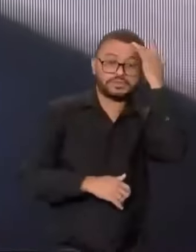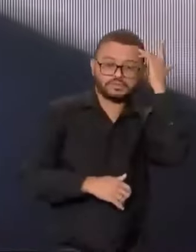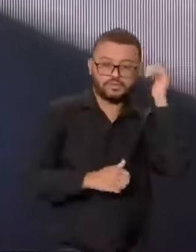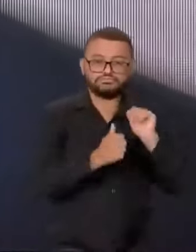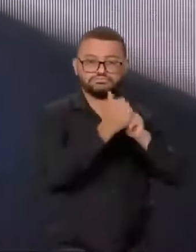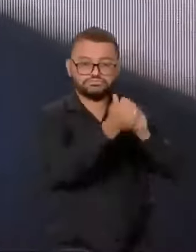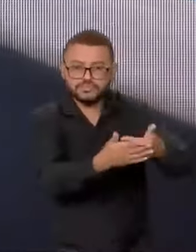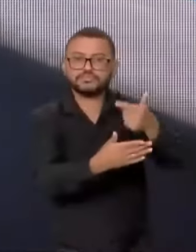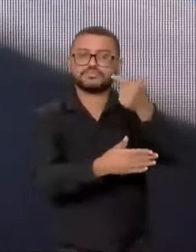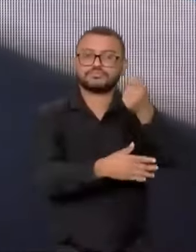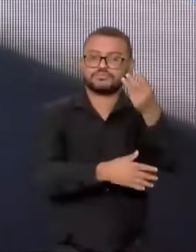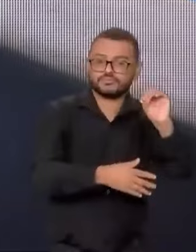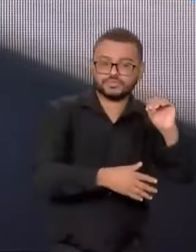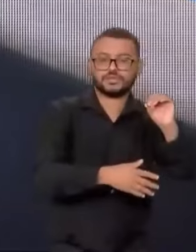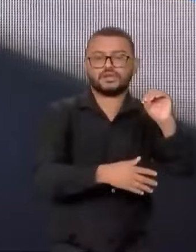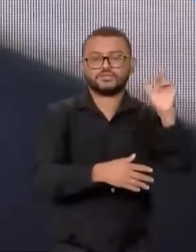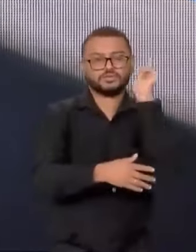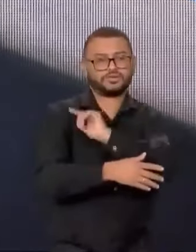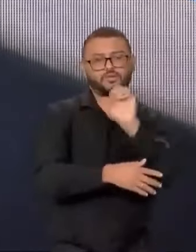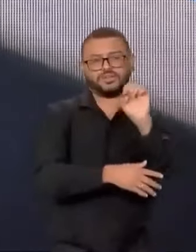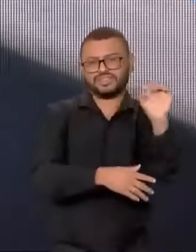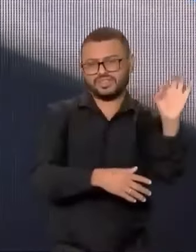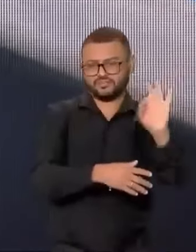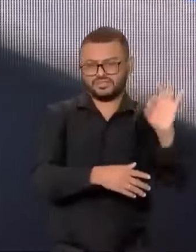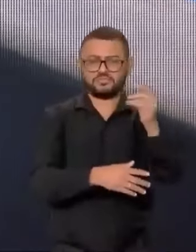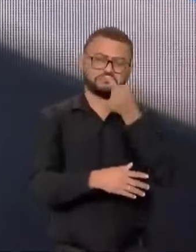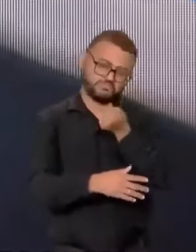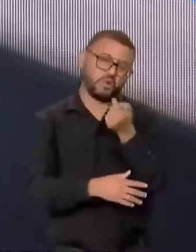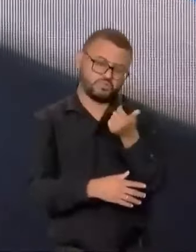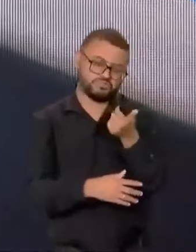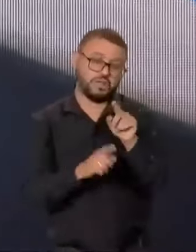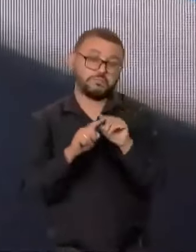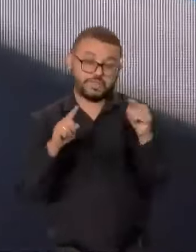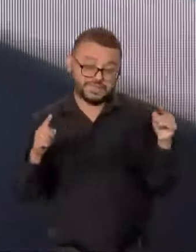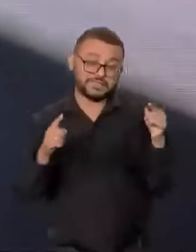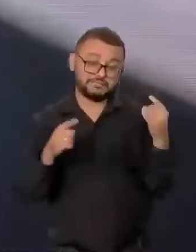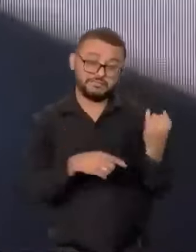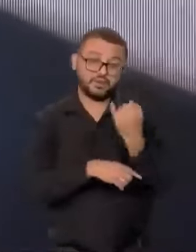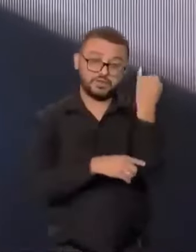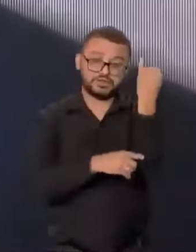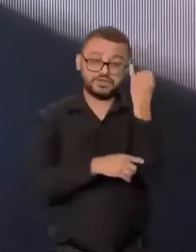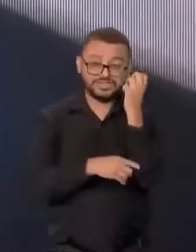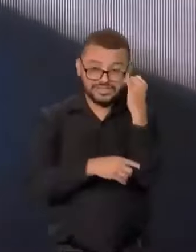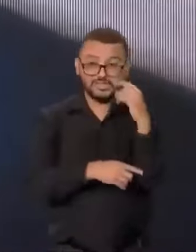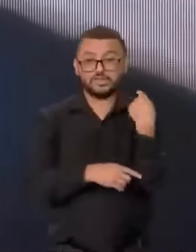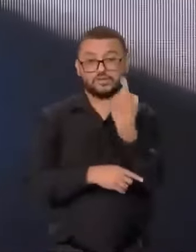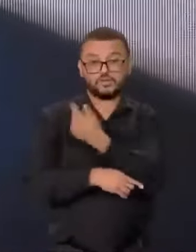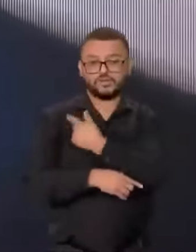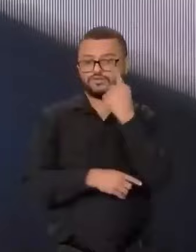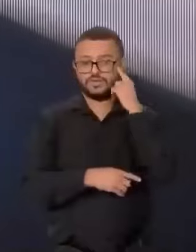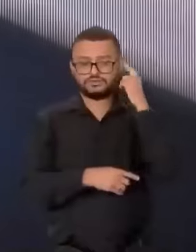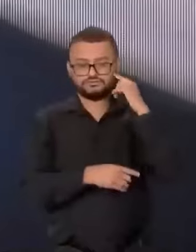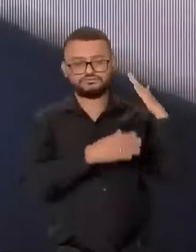seguir aqueles patos, eu acho pouco, 80%. Mas eu acho muito, sabe, se a gente imaginar a